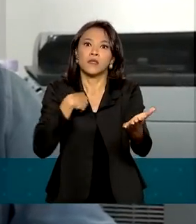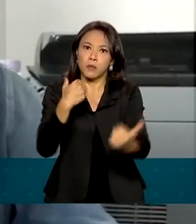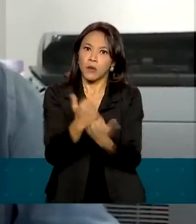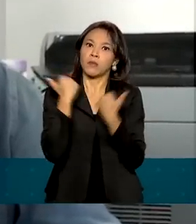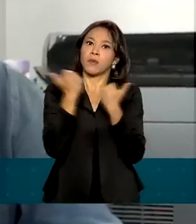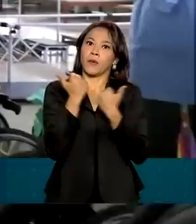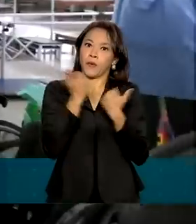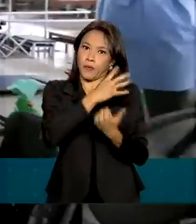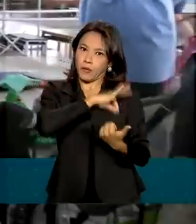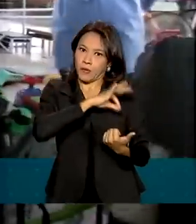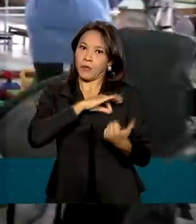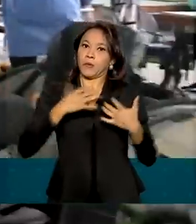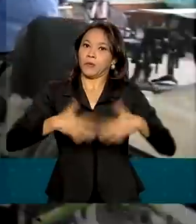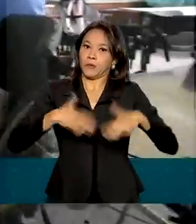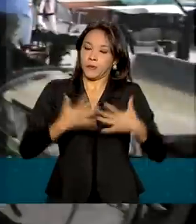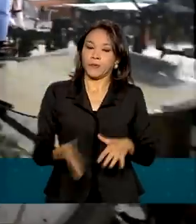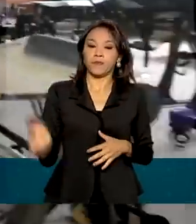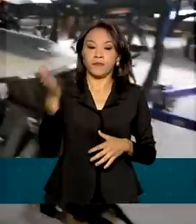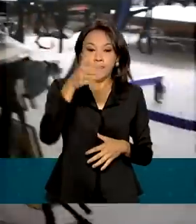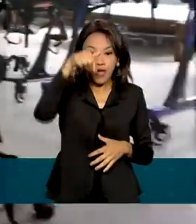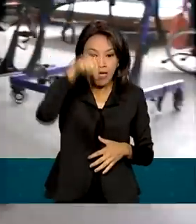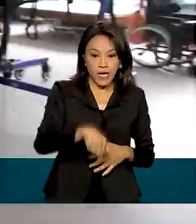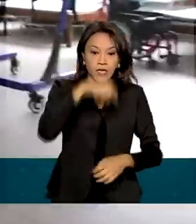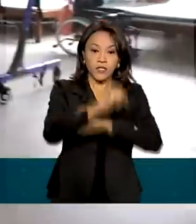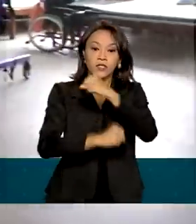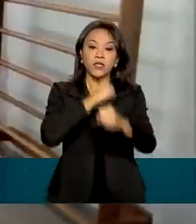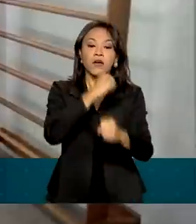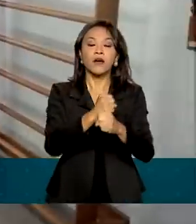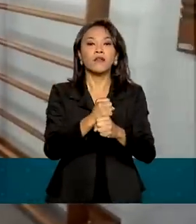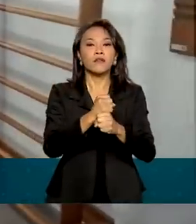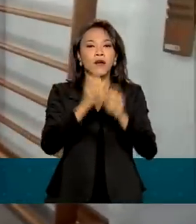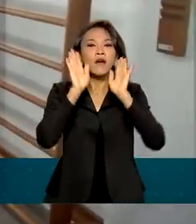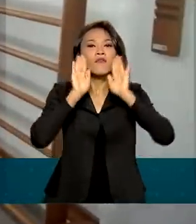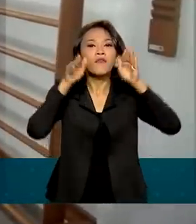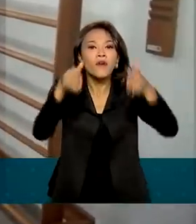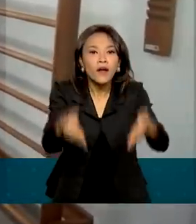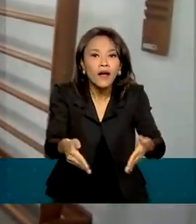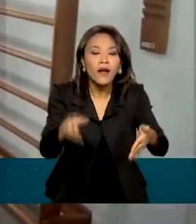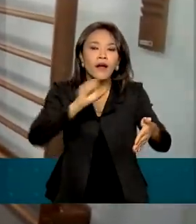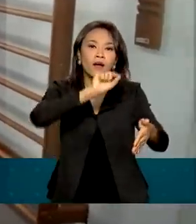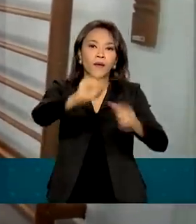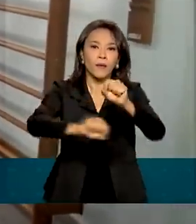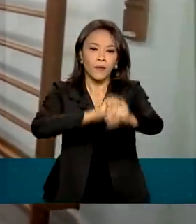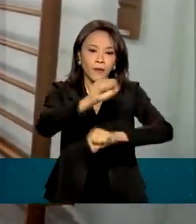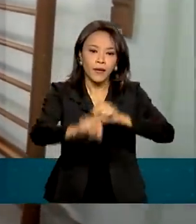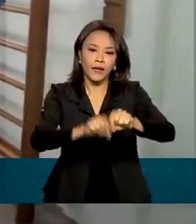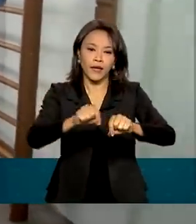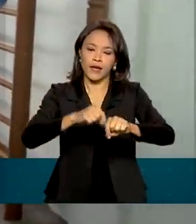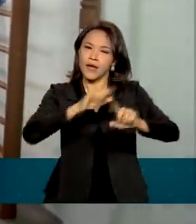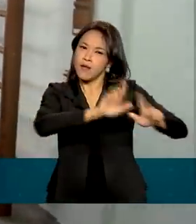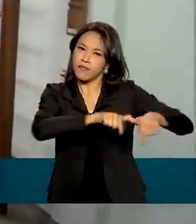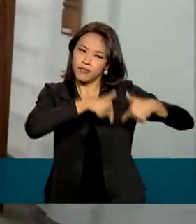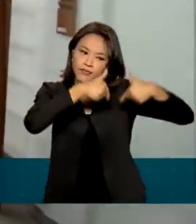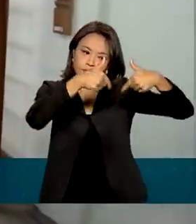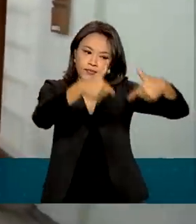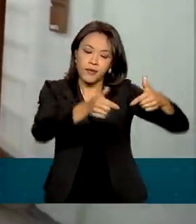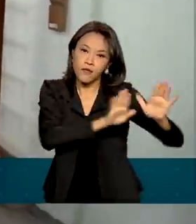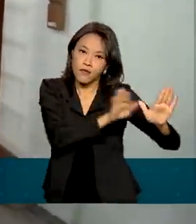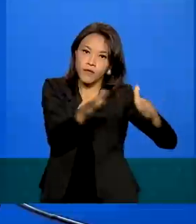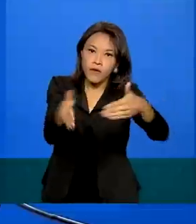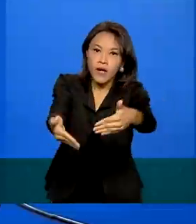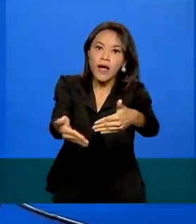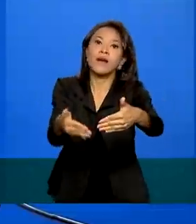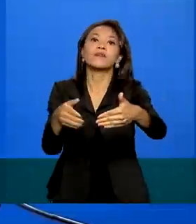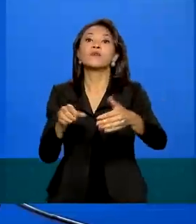apresentado. Este ano, a escolha vai priorizar ações direcionadas para a pandemia da Covid-19.